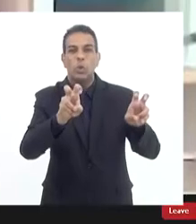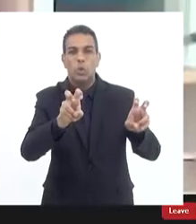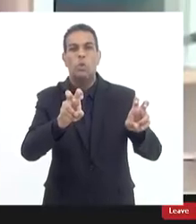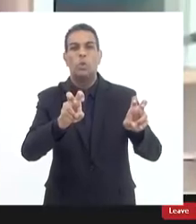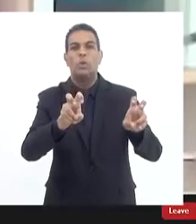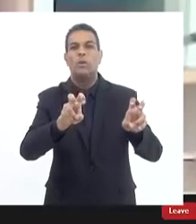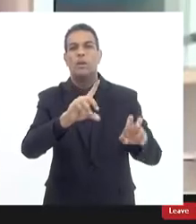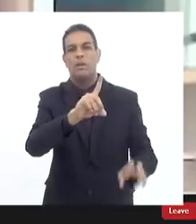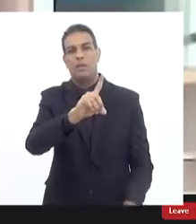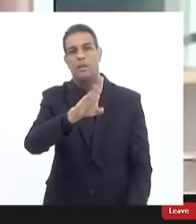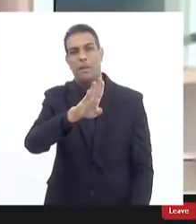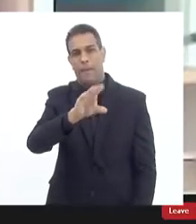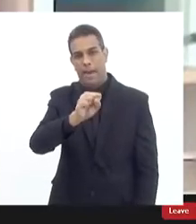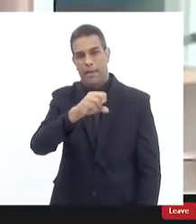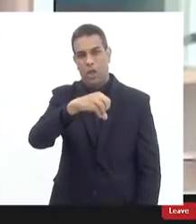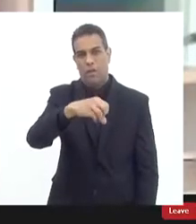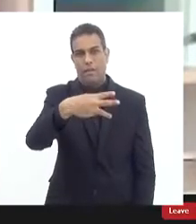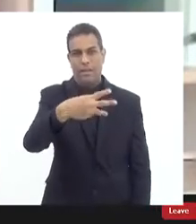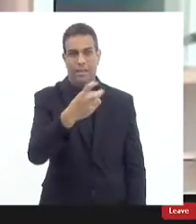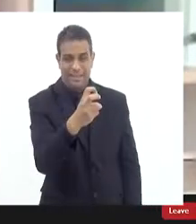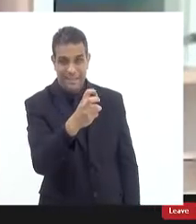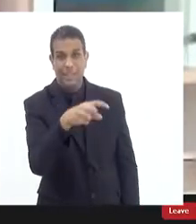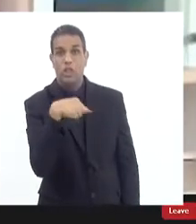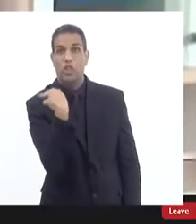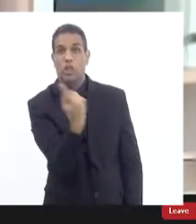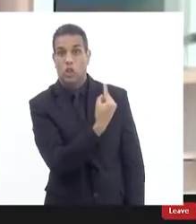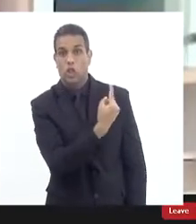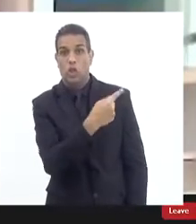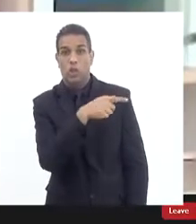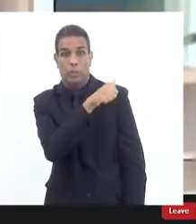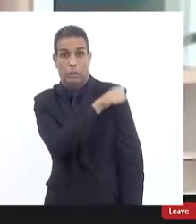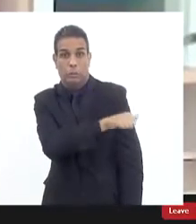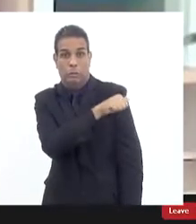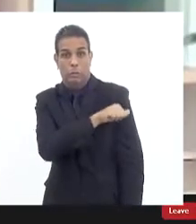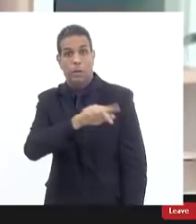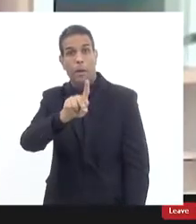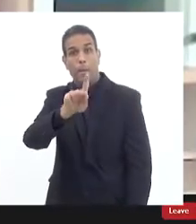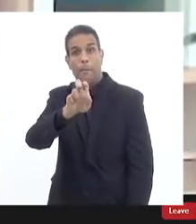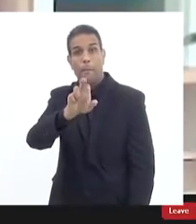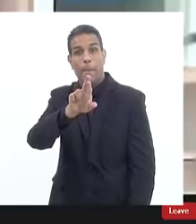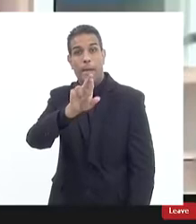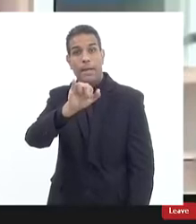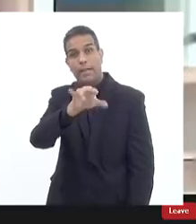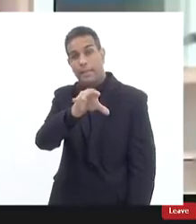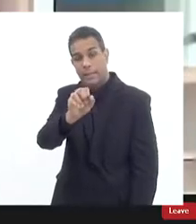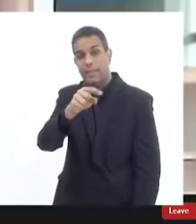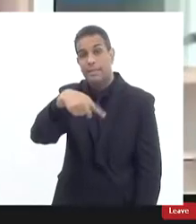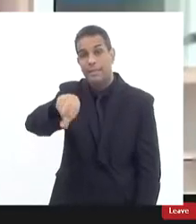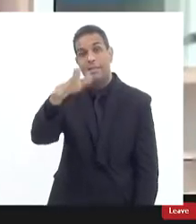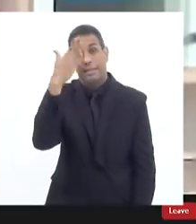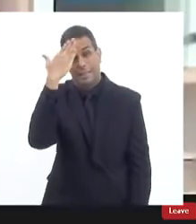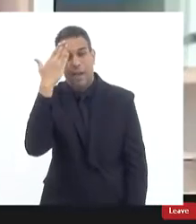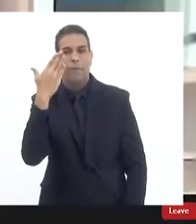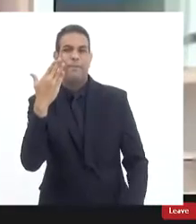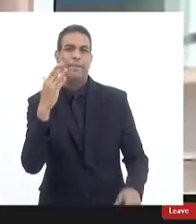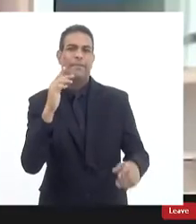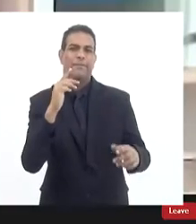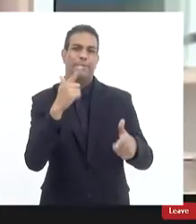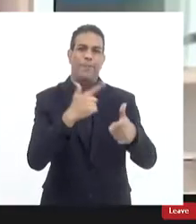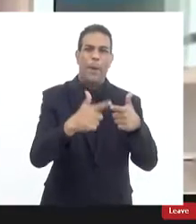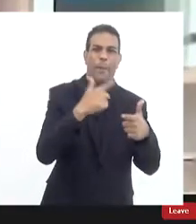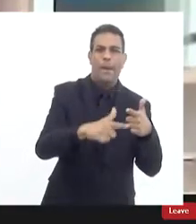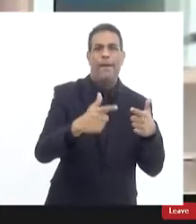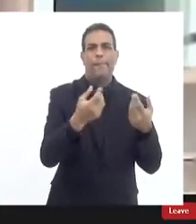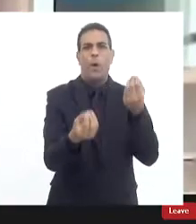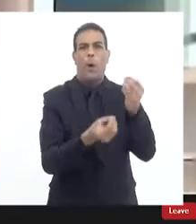635 a nossa perícia aqui estadual muito qualificada como se sabe apesar das dificuldades estruturais